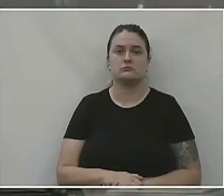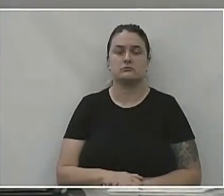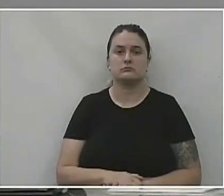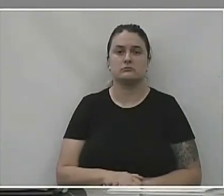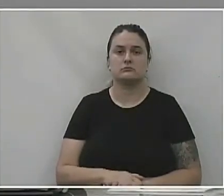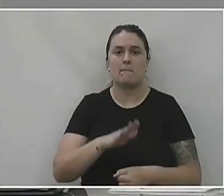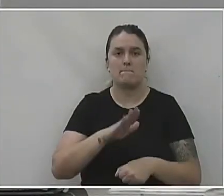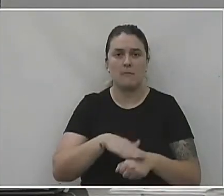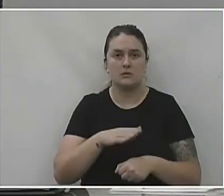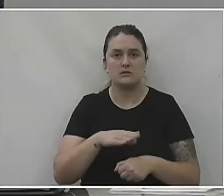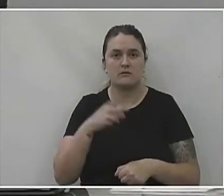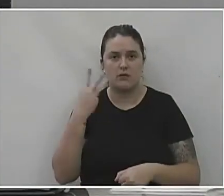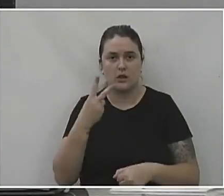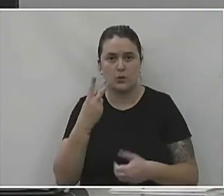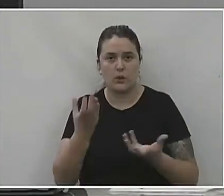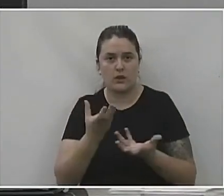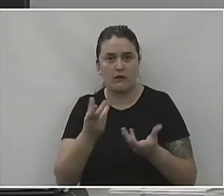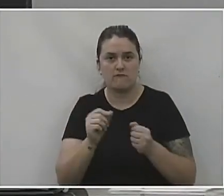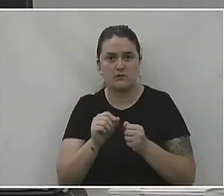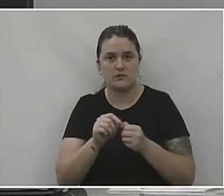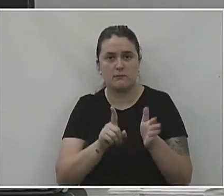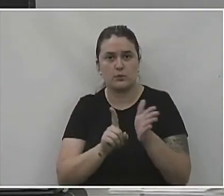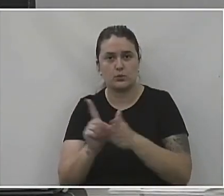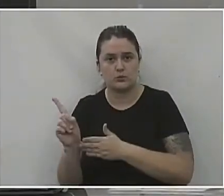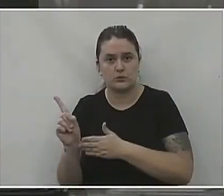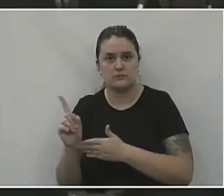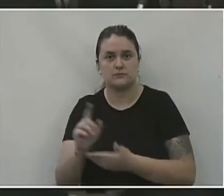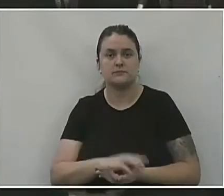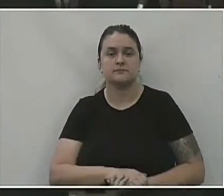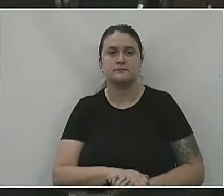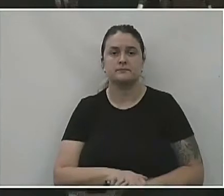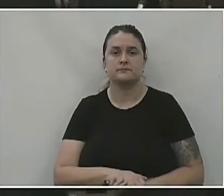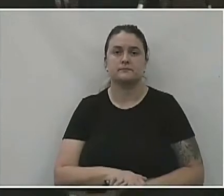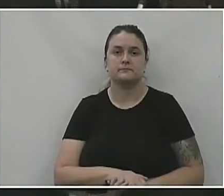Mais algum vereador gostaria de fazer algum questionamento?